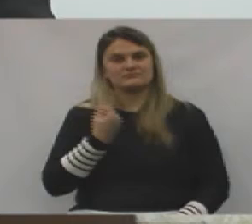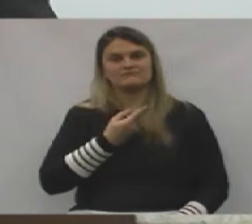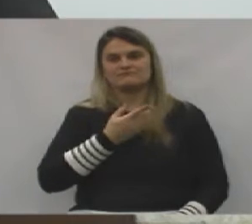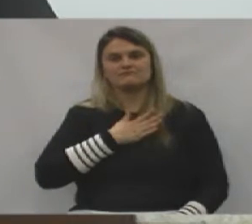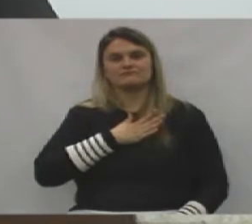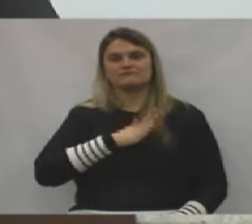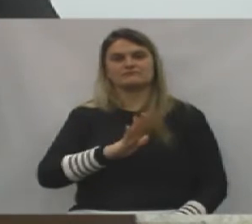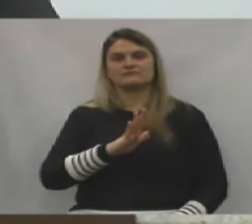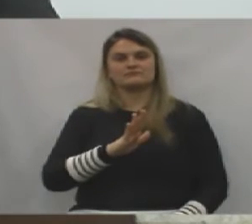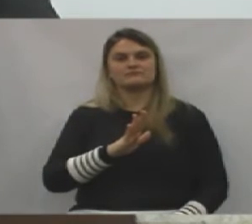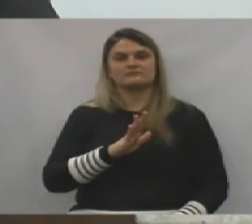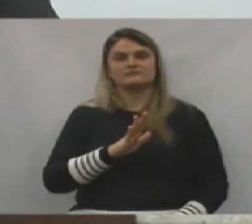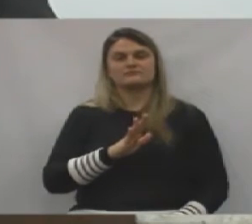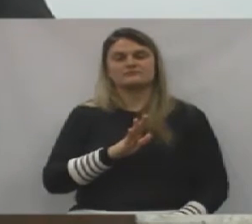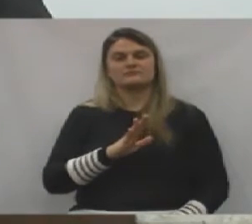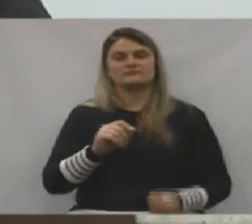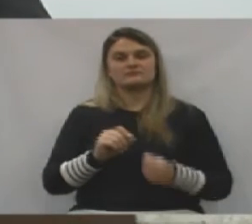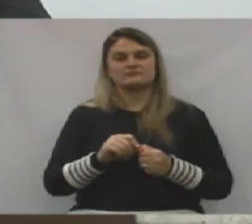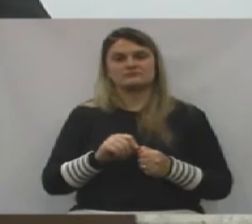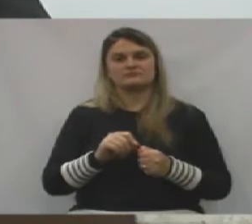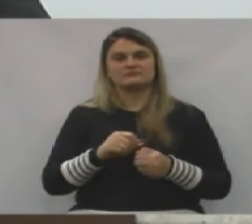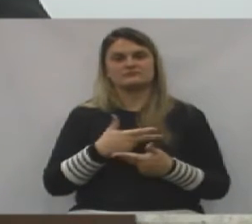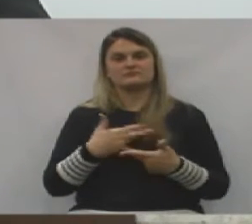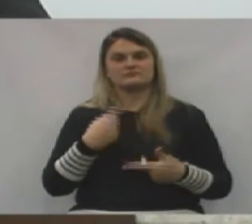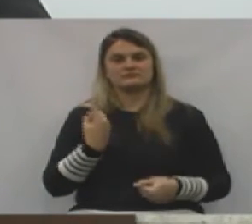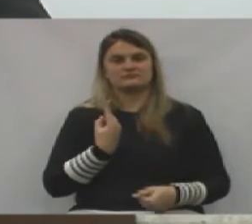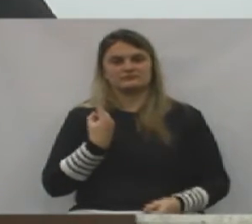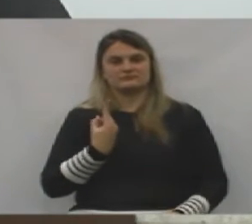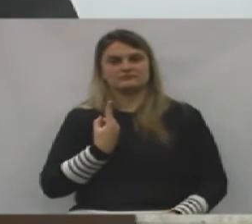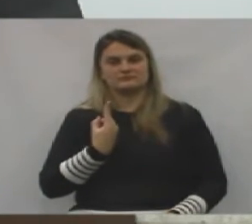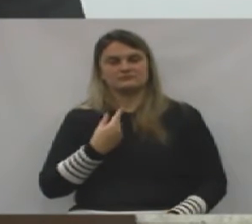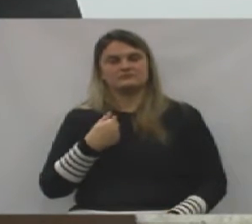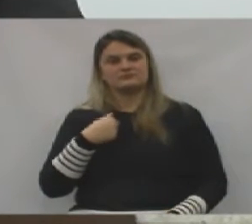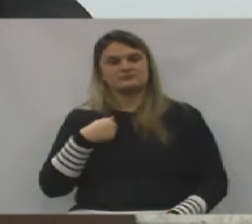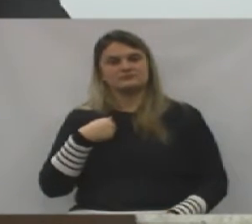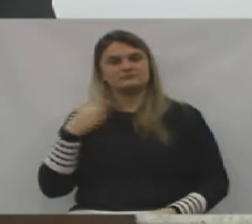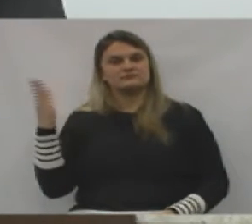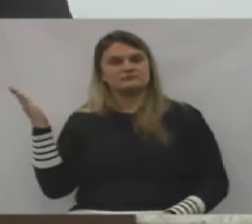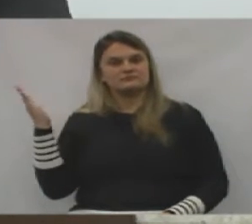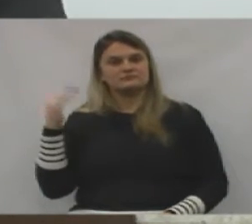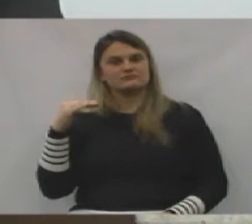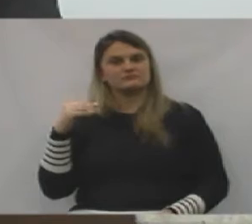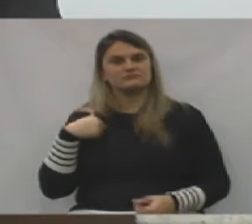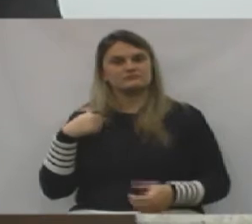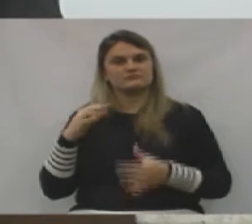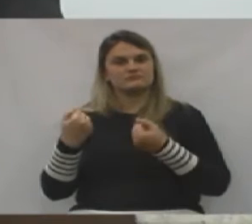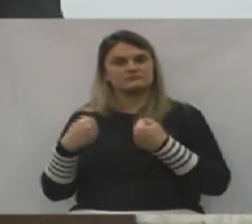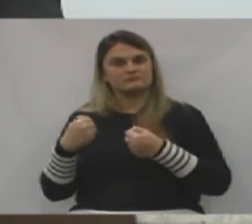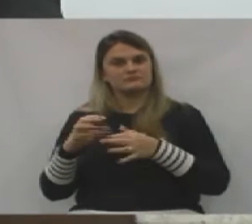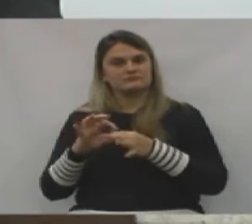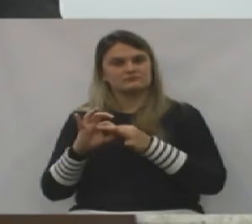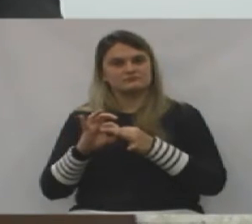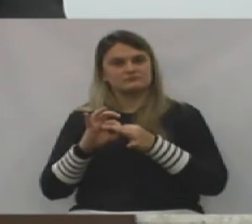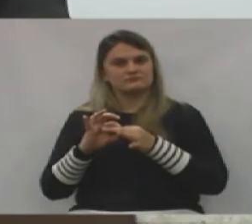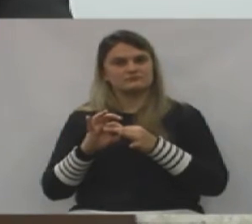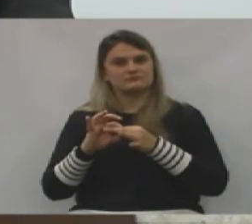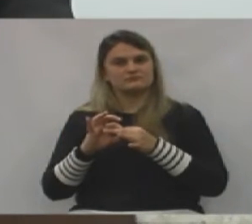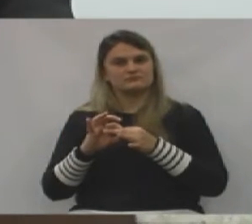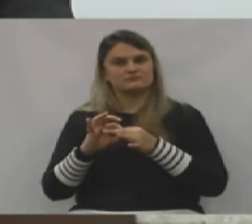gostamos de estar fazendo as coisas sozinhos, eu venho de uma situação que eu dependo de uma decisão